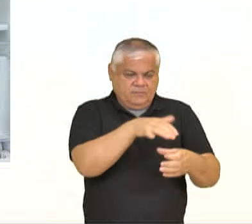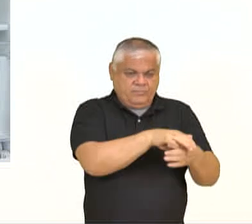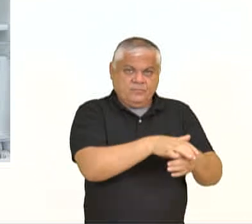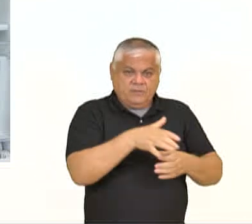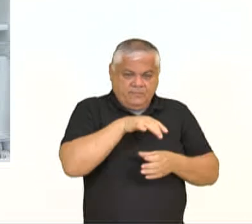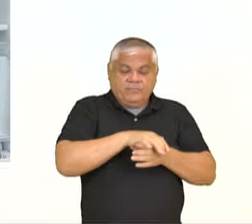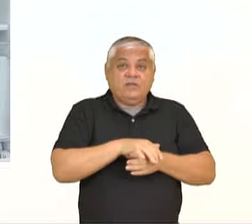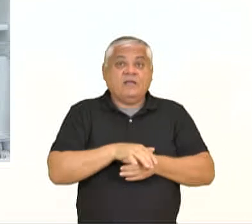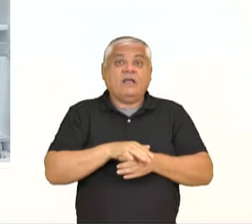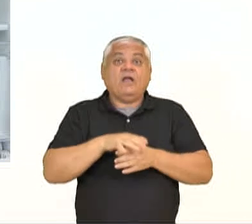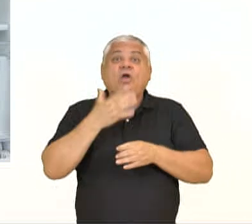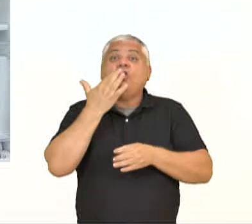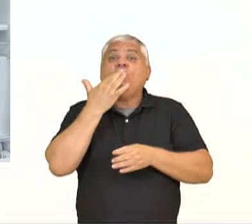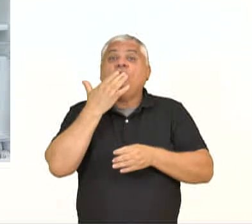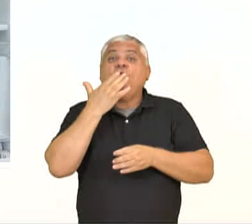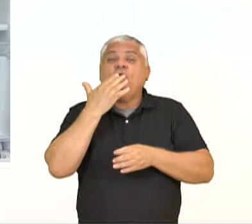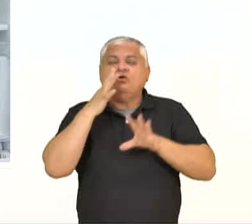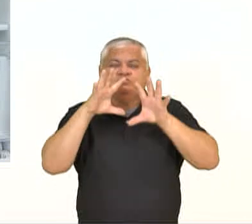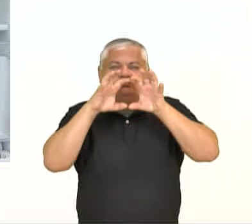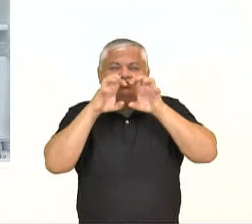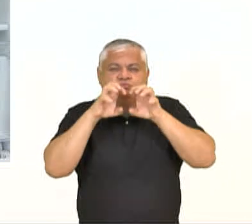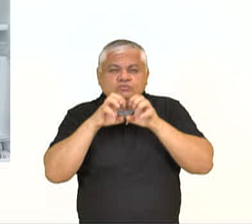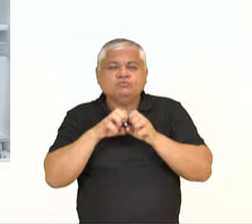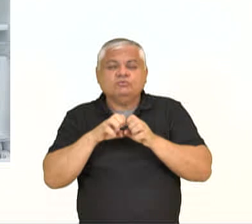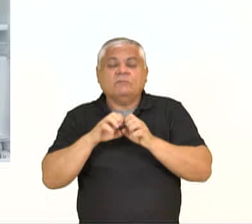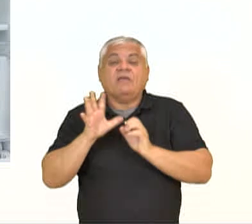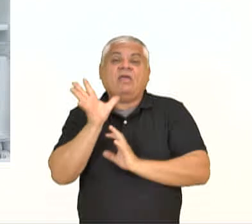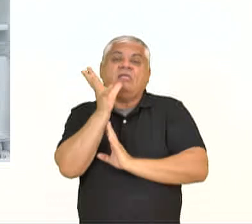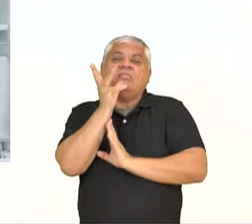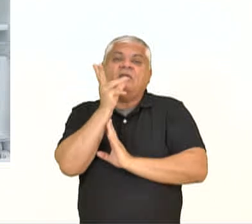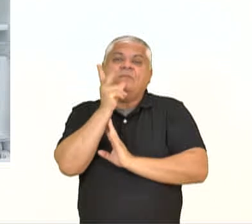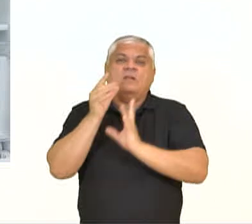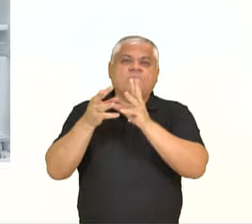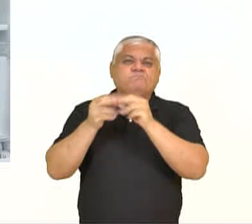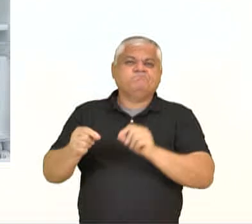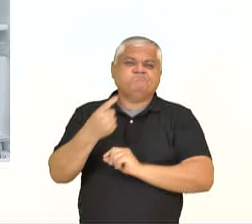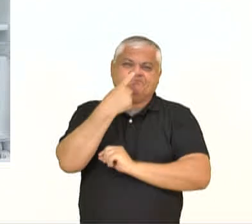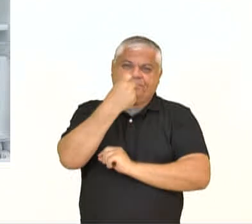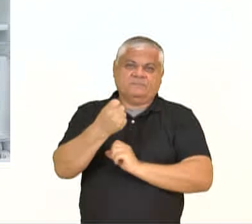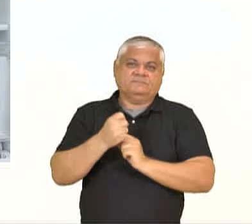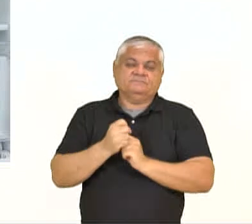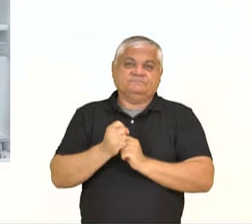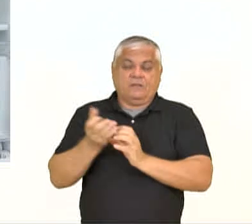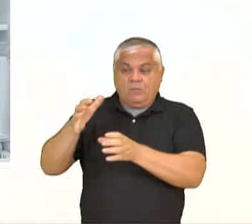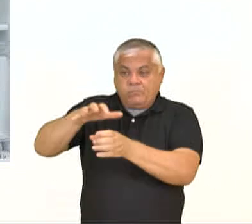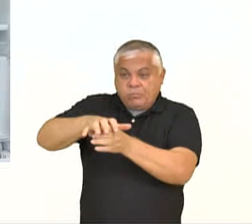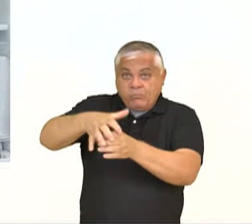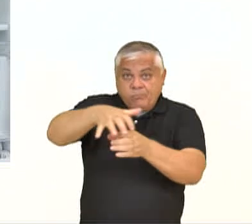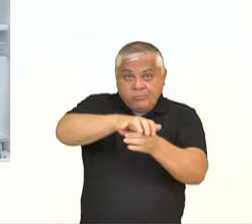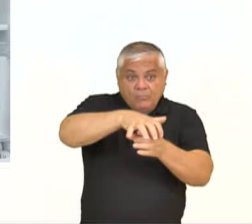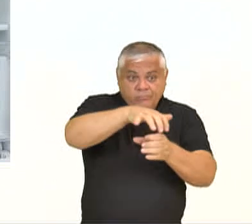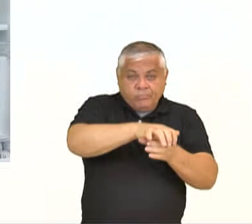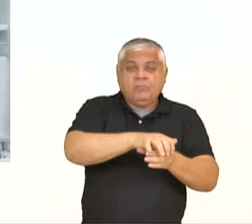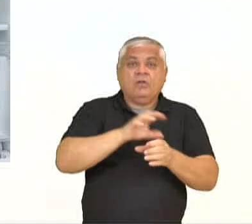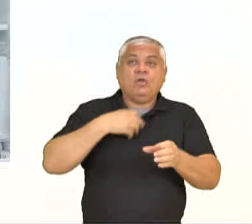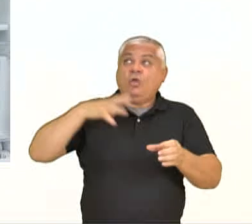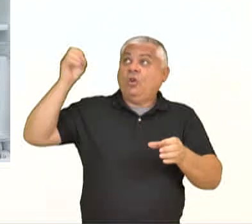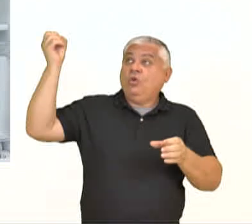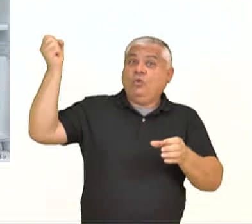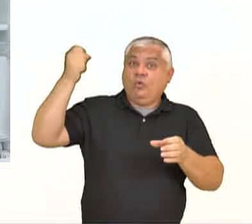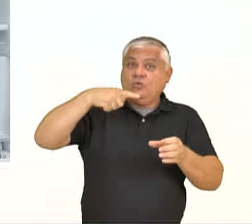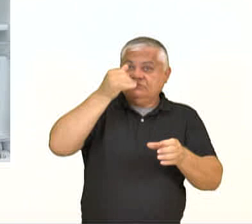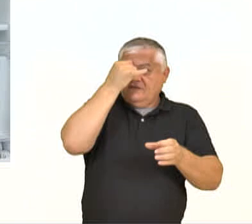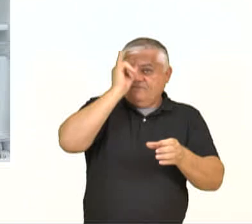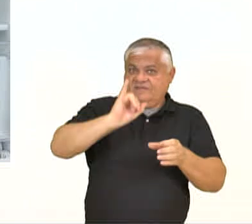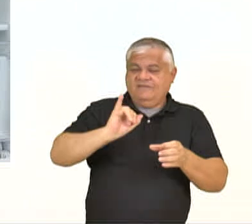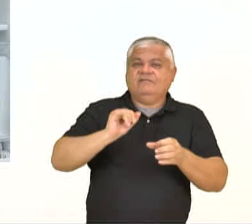evitar a luminosidade, para que ele dure mais tempo, tá? Neste caso, elas ficam protegidas contra a luz e tendem